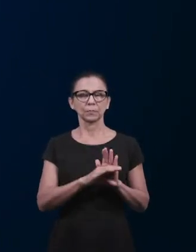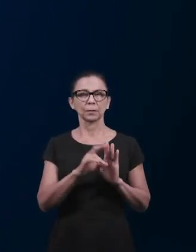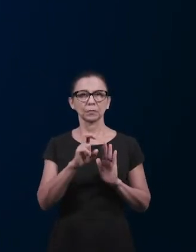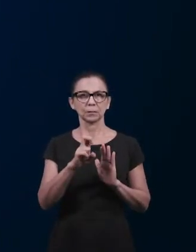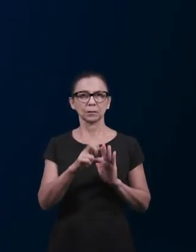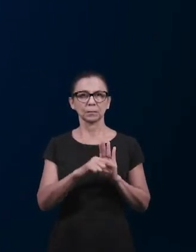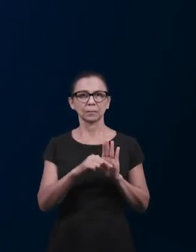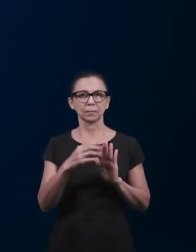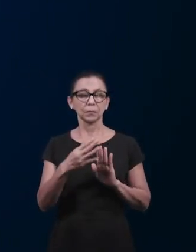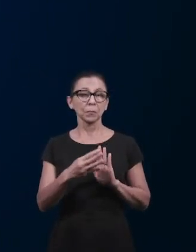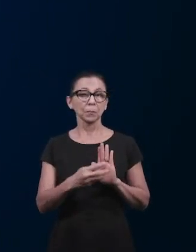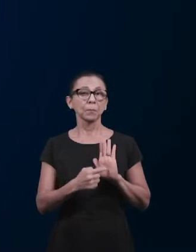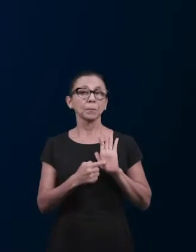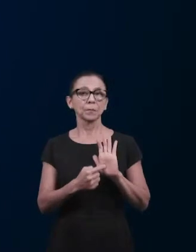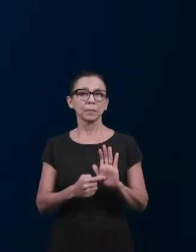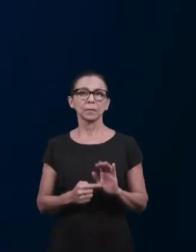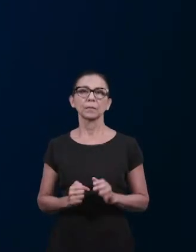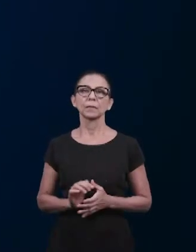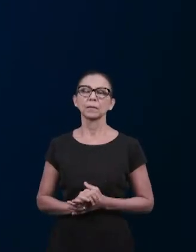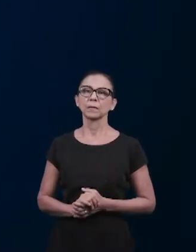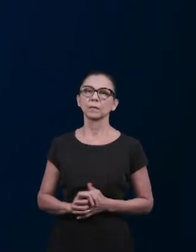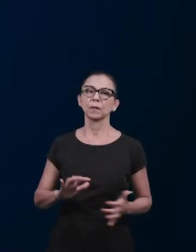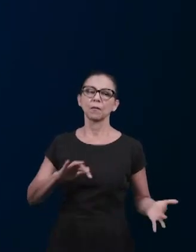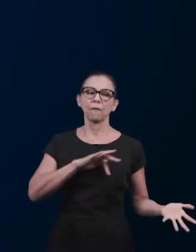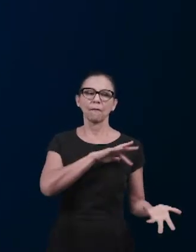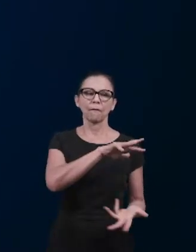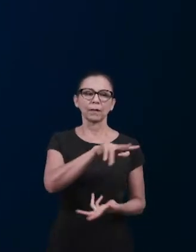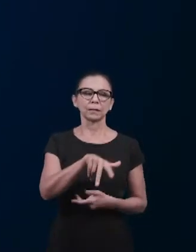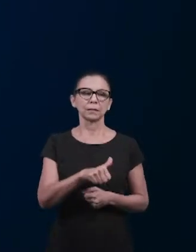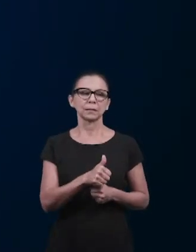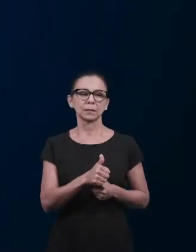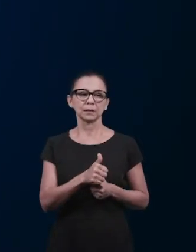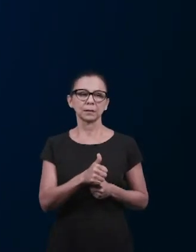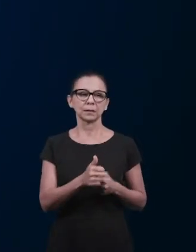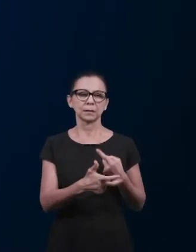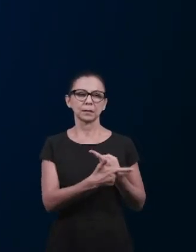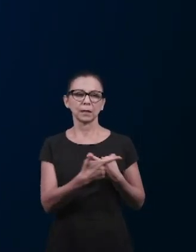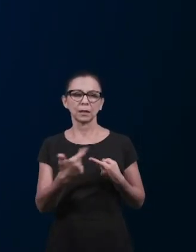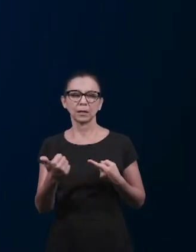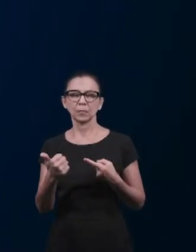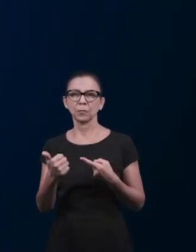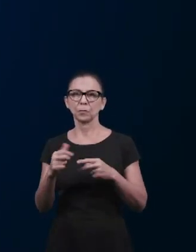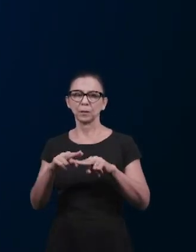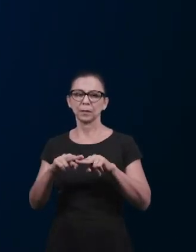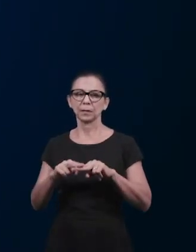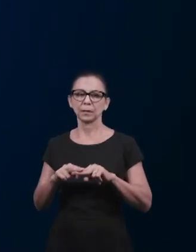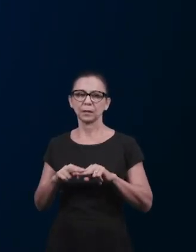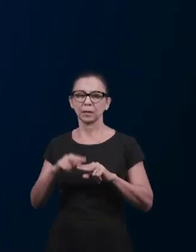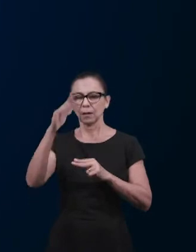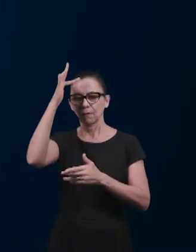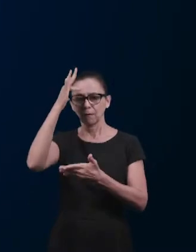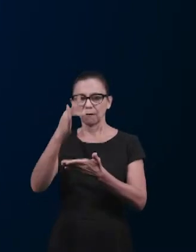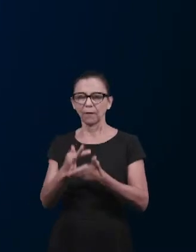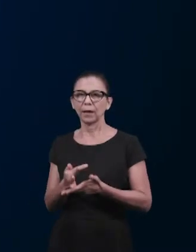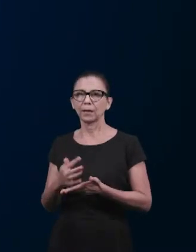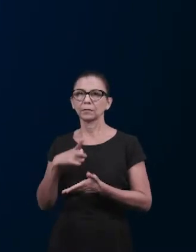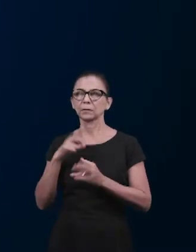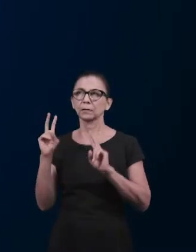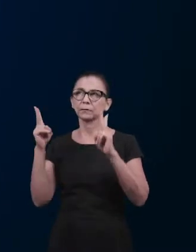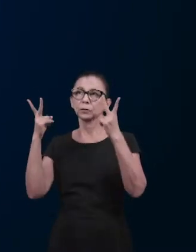4, fala que a vitória que vence o mundo é a nossa fé. Por isso que nós temos que batalhar pela fé,